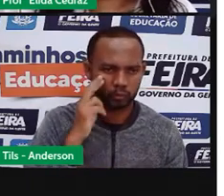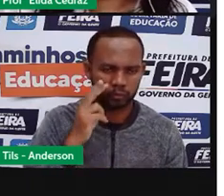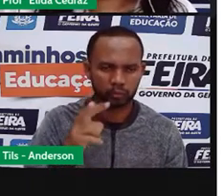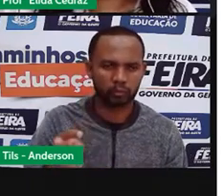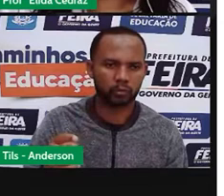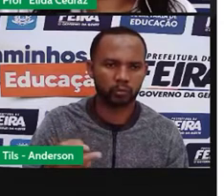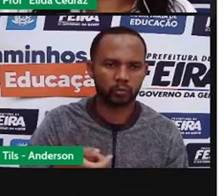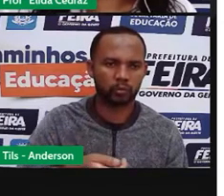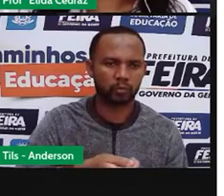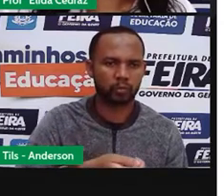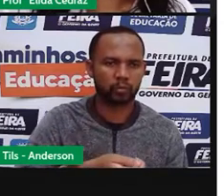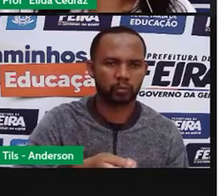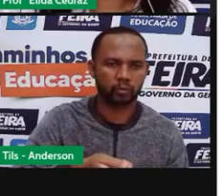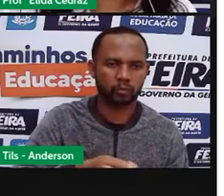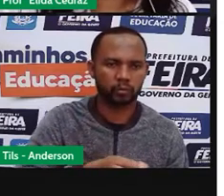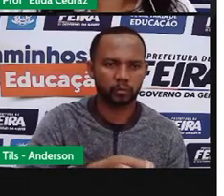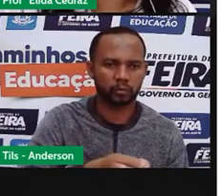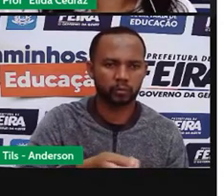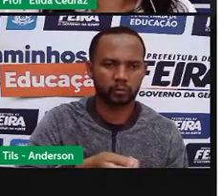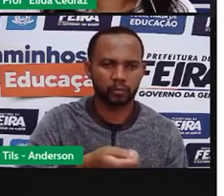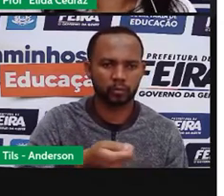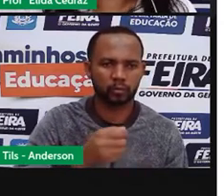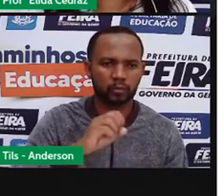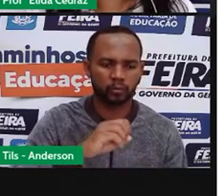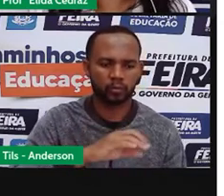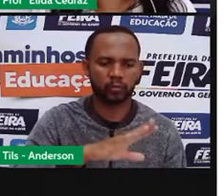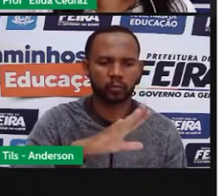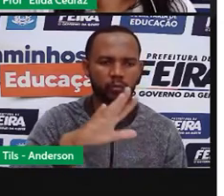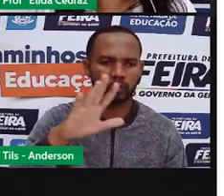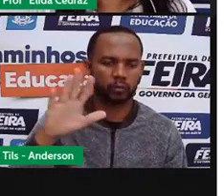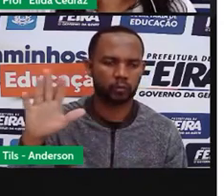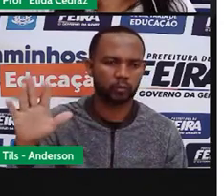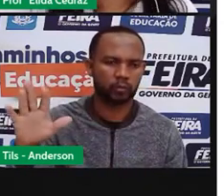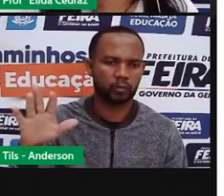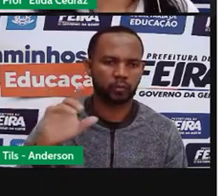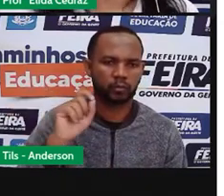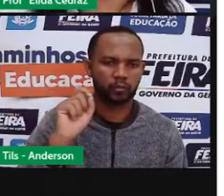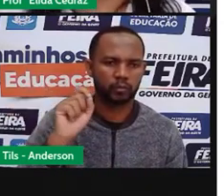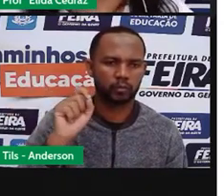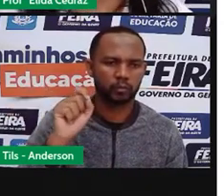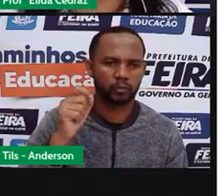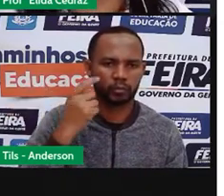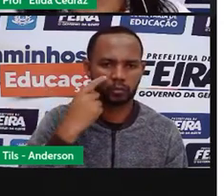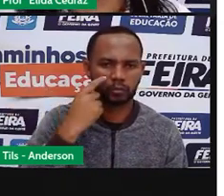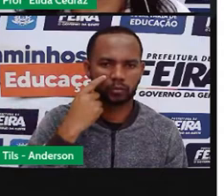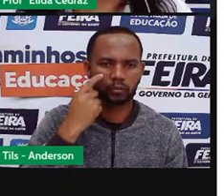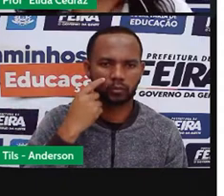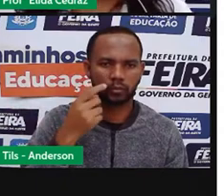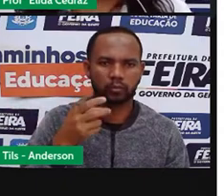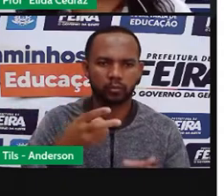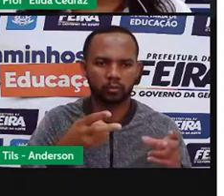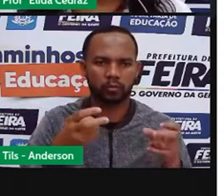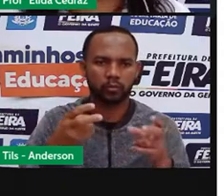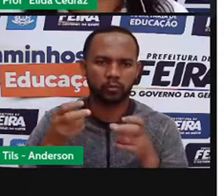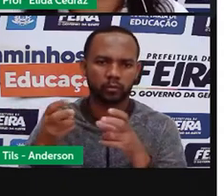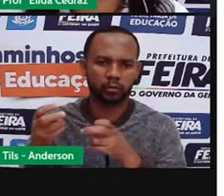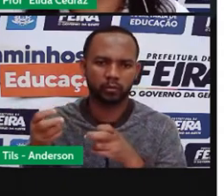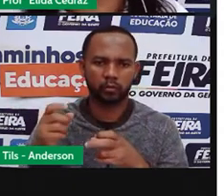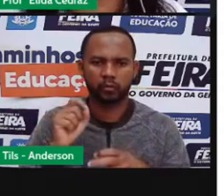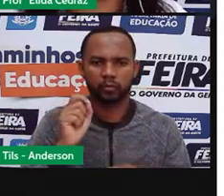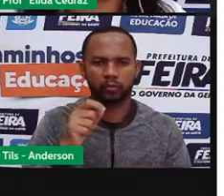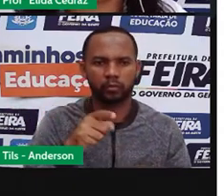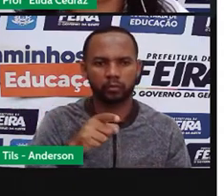com minha mão direita, segurando a lanterna e fizesse esse movimento, você iria perceber que a minha